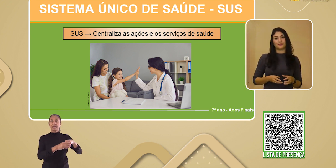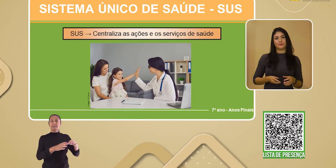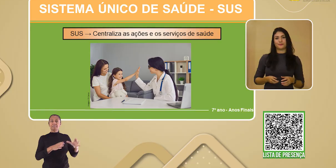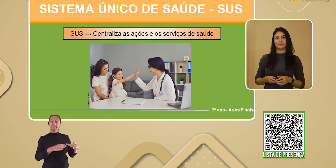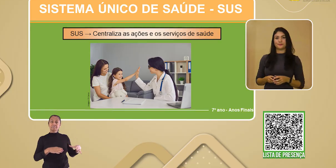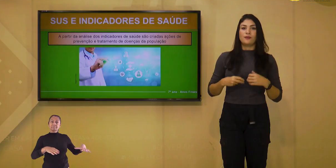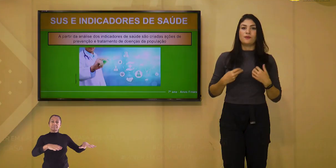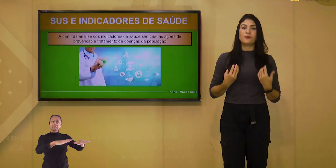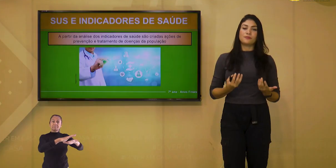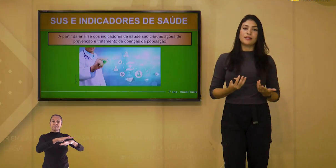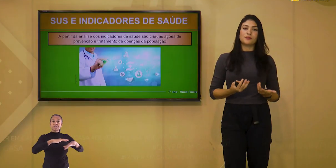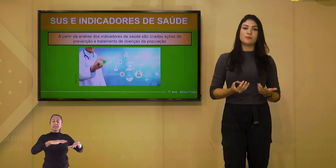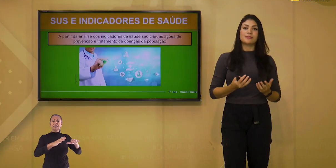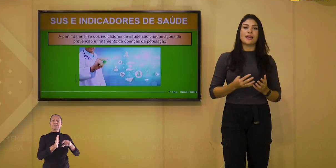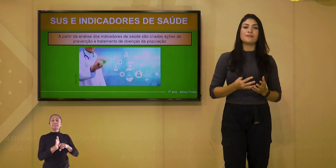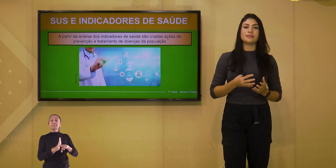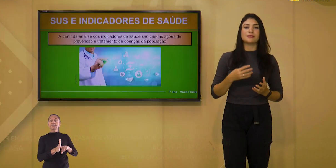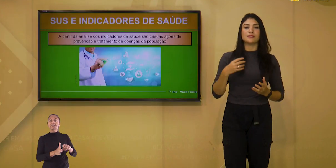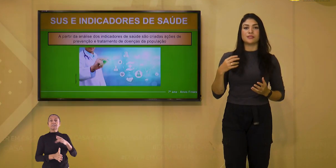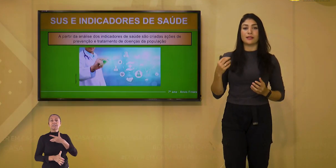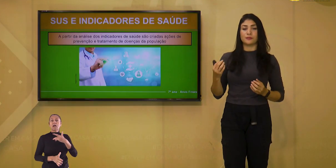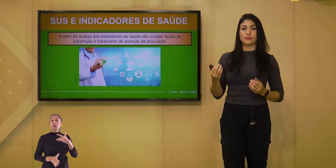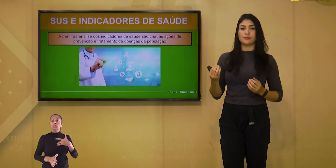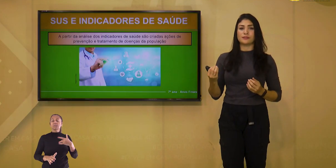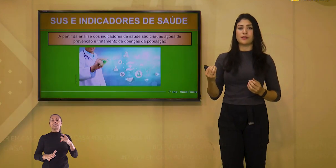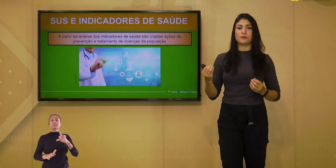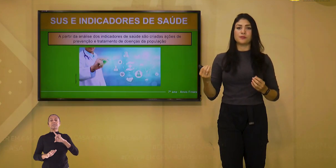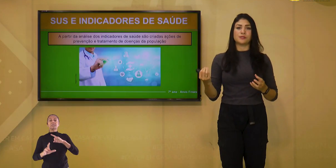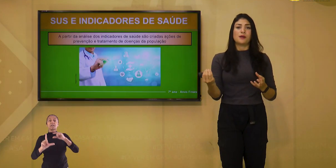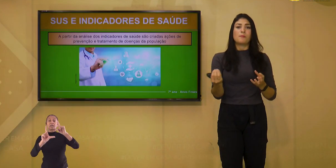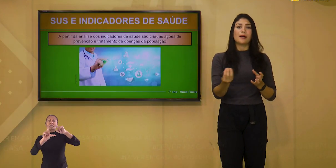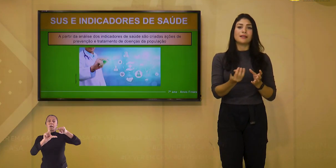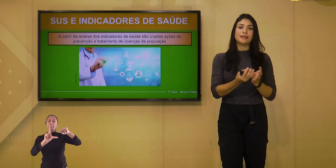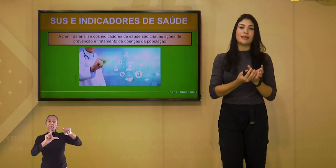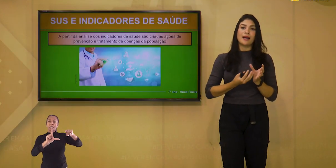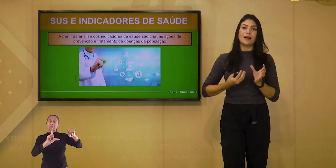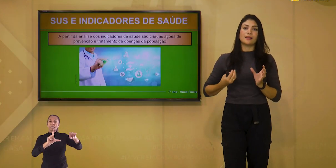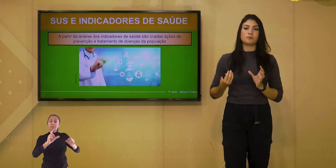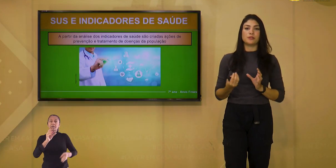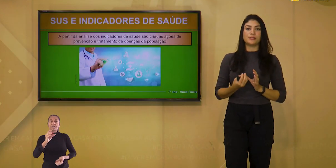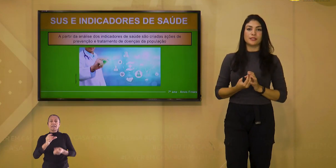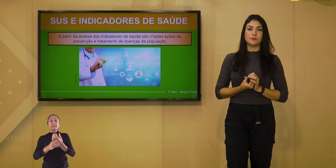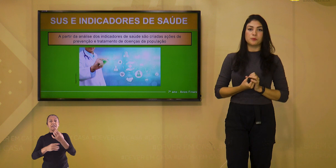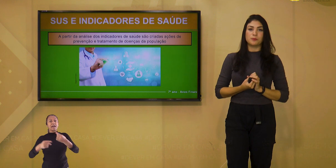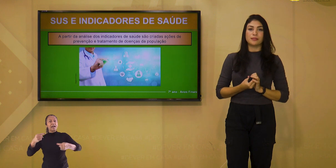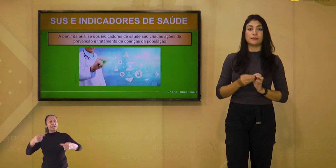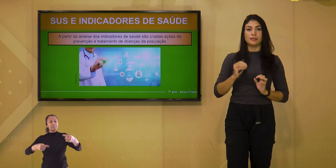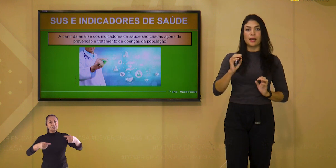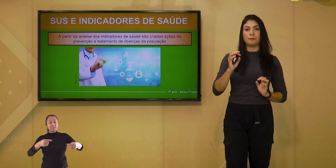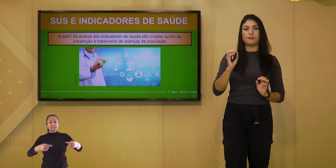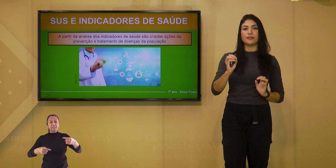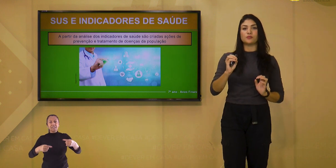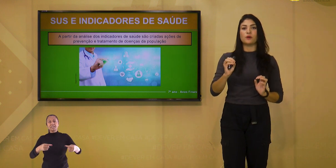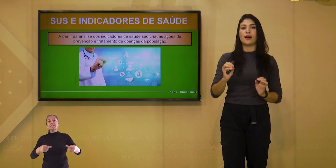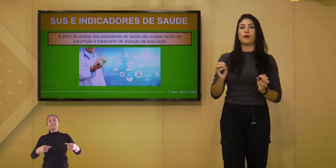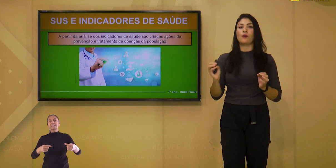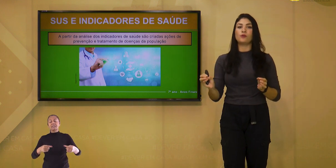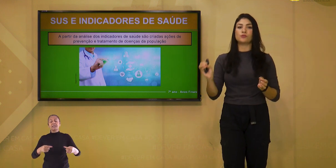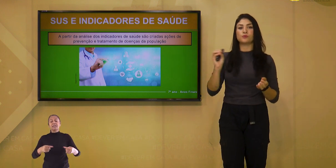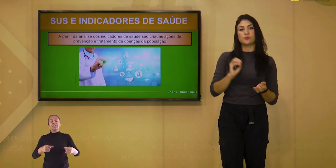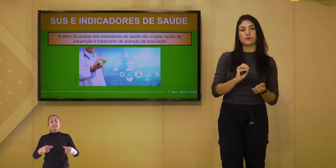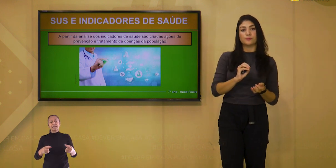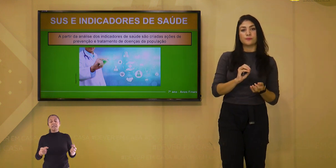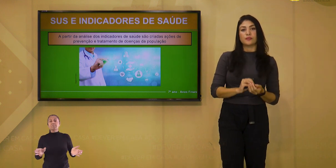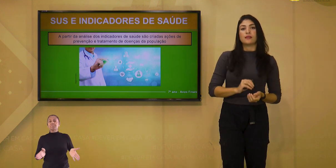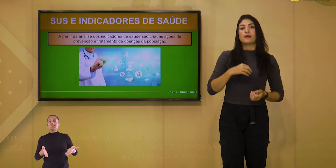saúde. O governo observa esses indicadores de saúde para criar as políticas públicas e aperfeiçoar